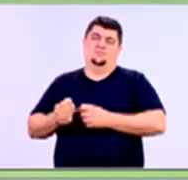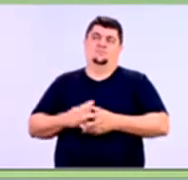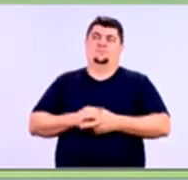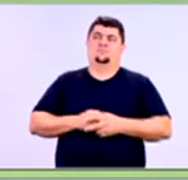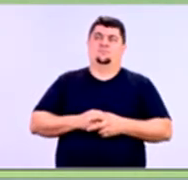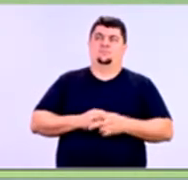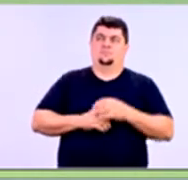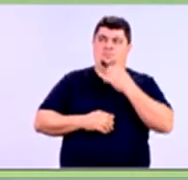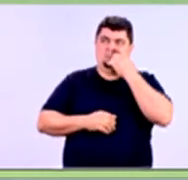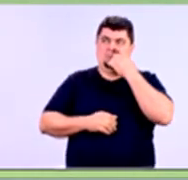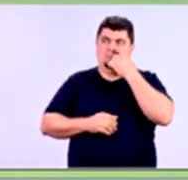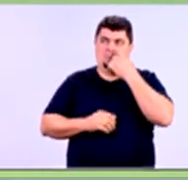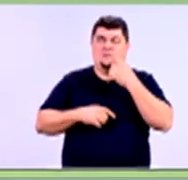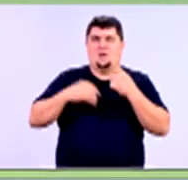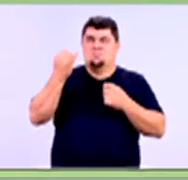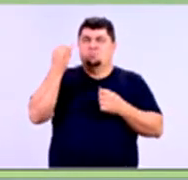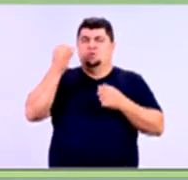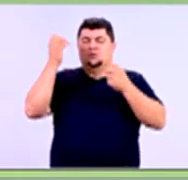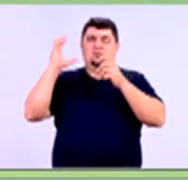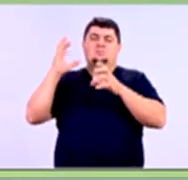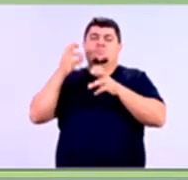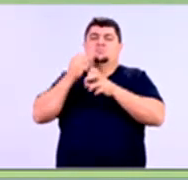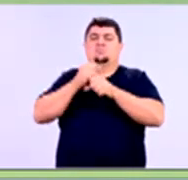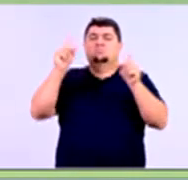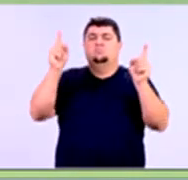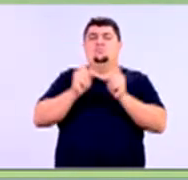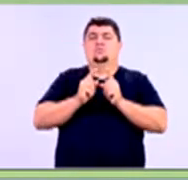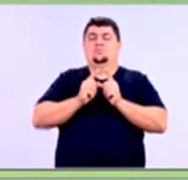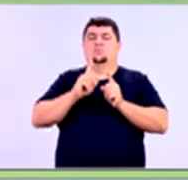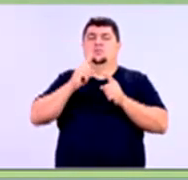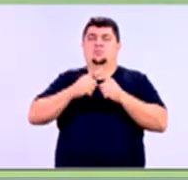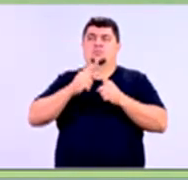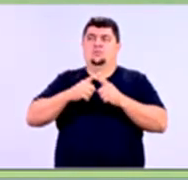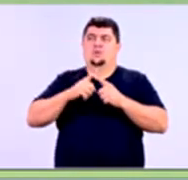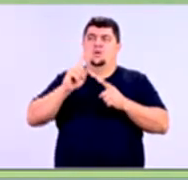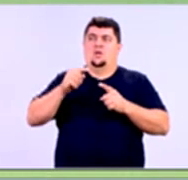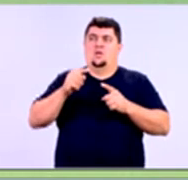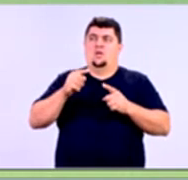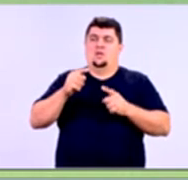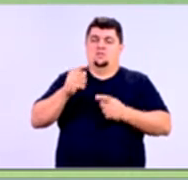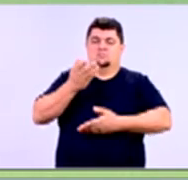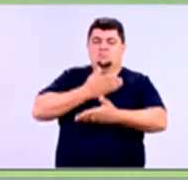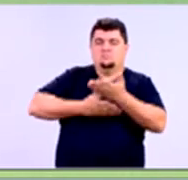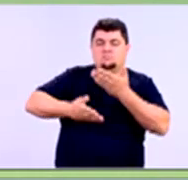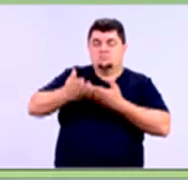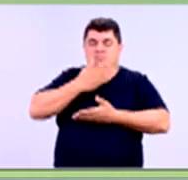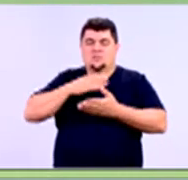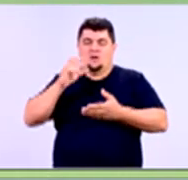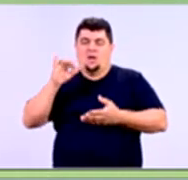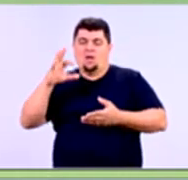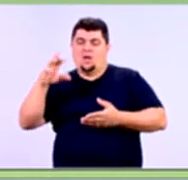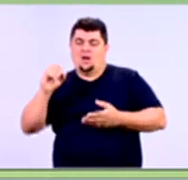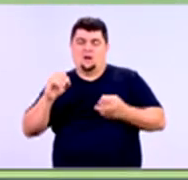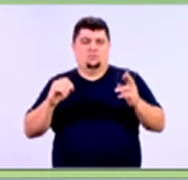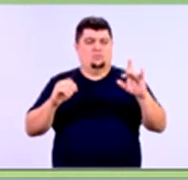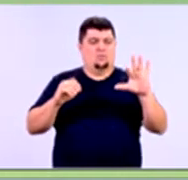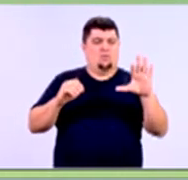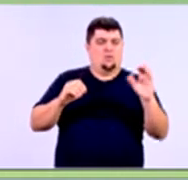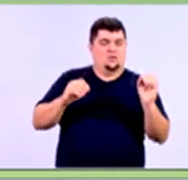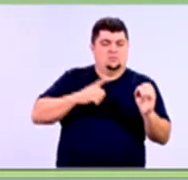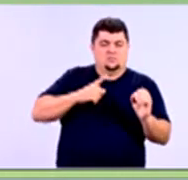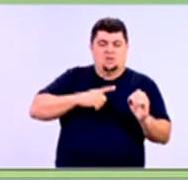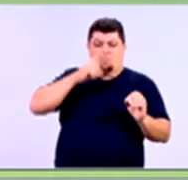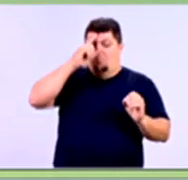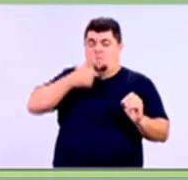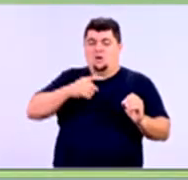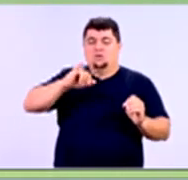Bastante importante, acho que é esse resumo dessa afirmação. É da relação entre crédito e risco, que se determina as taxas de